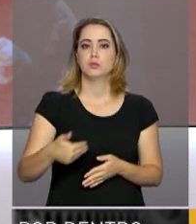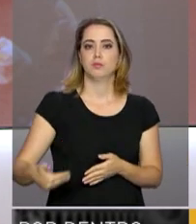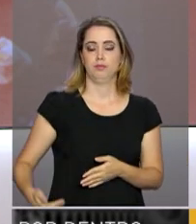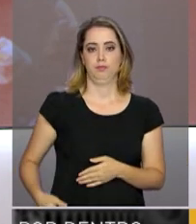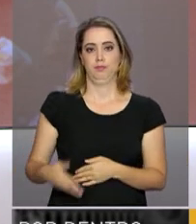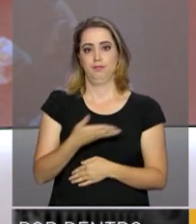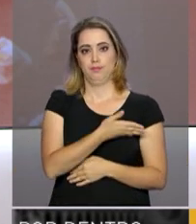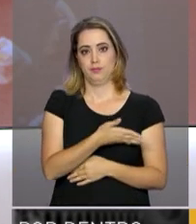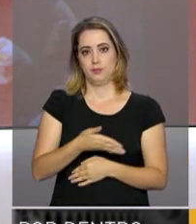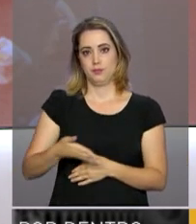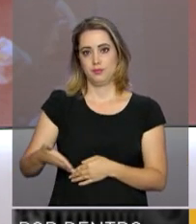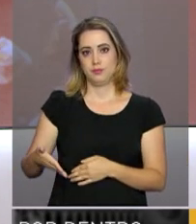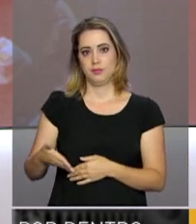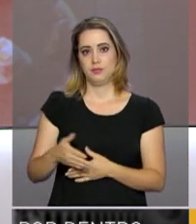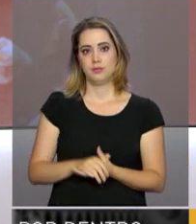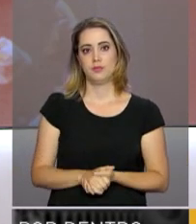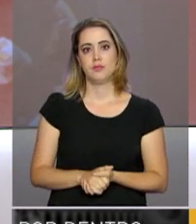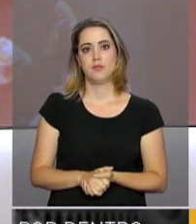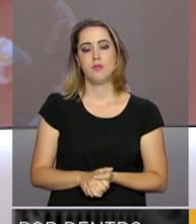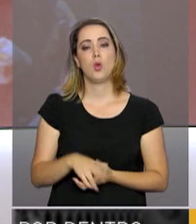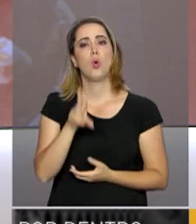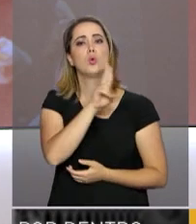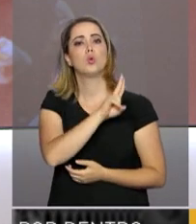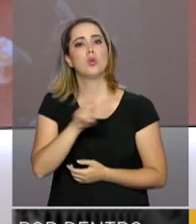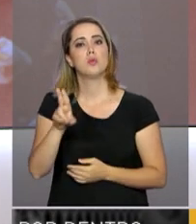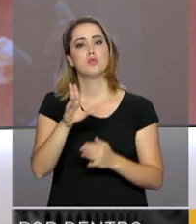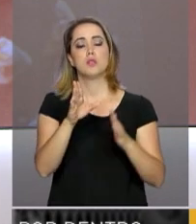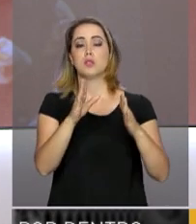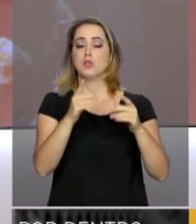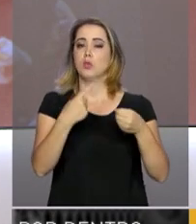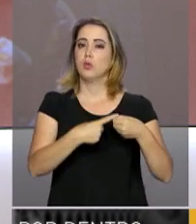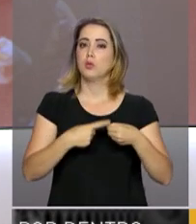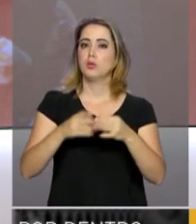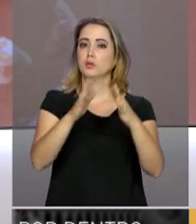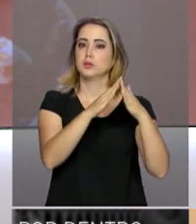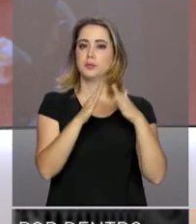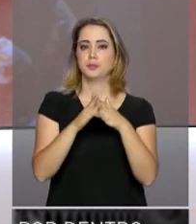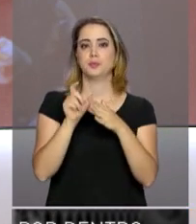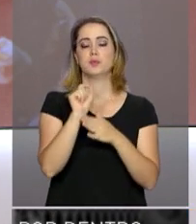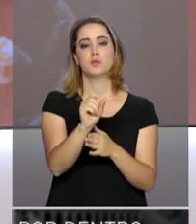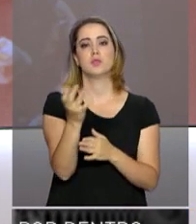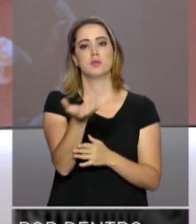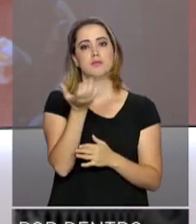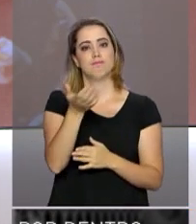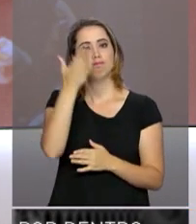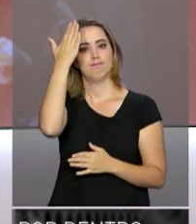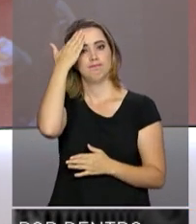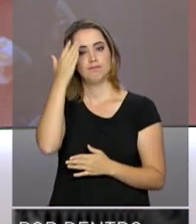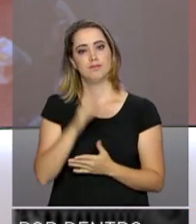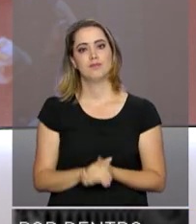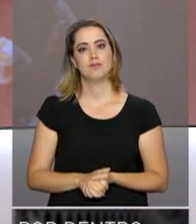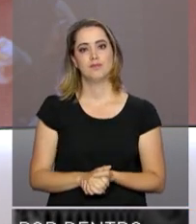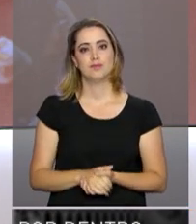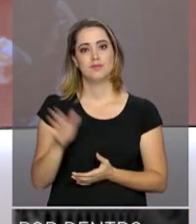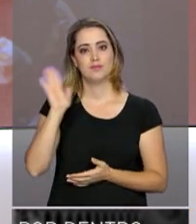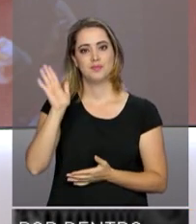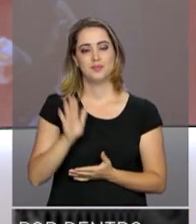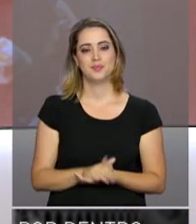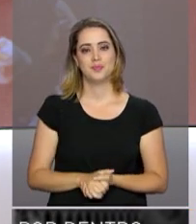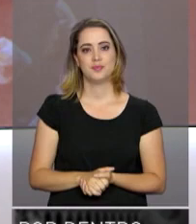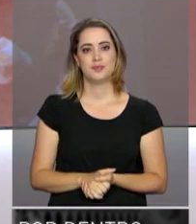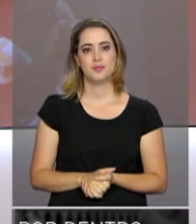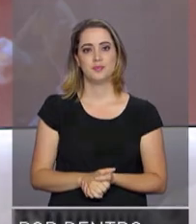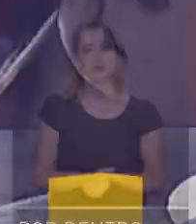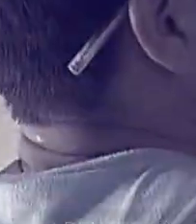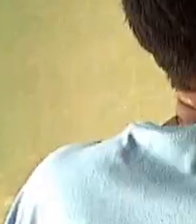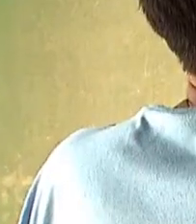presidencia.gov.br. Informe o seu nome, a cidade onde você mora e o que você gostaria de saber. Até a próxima.